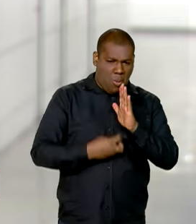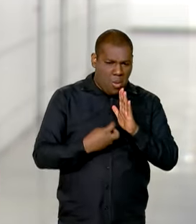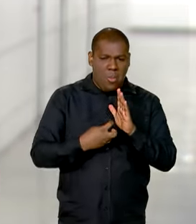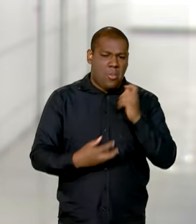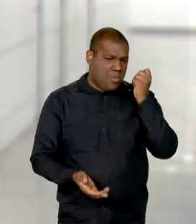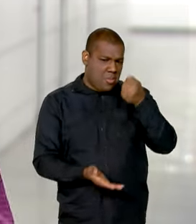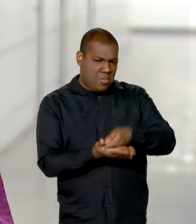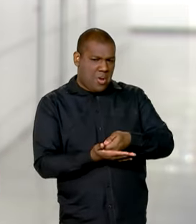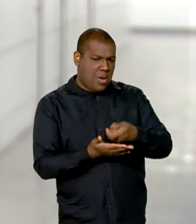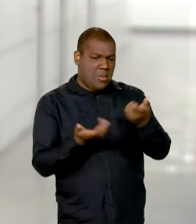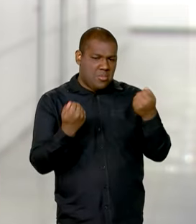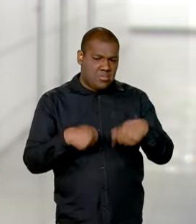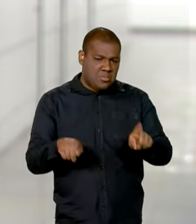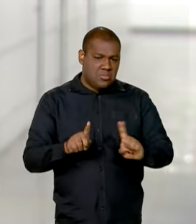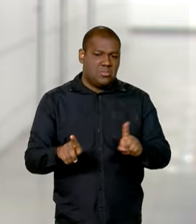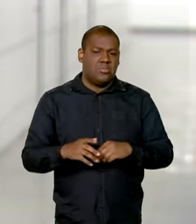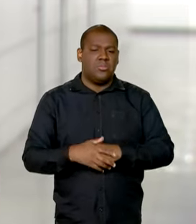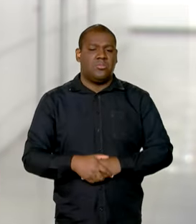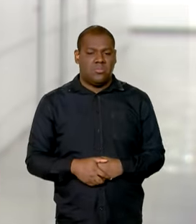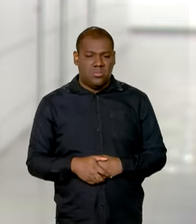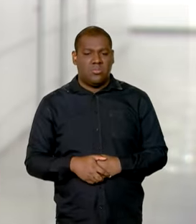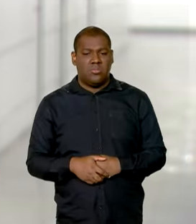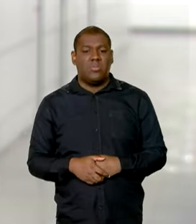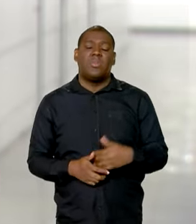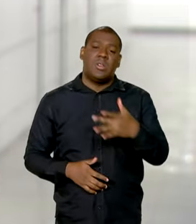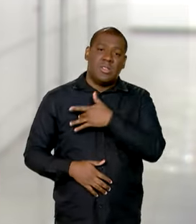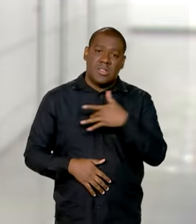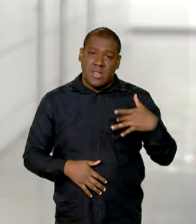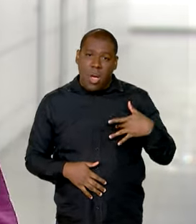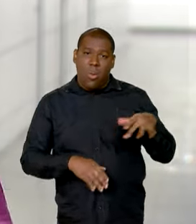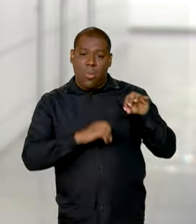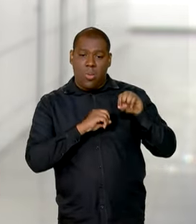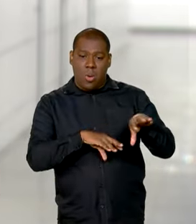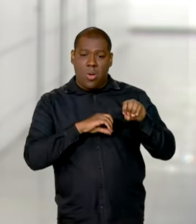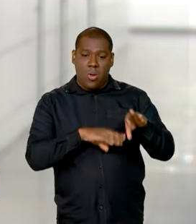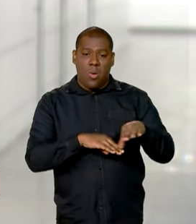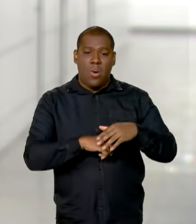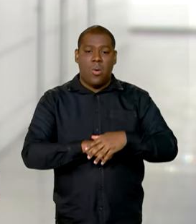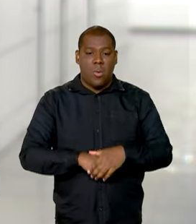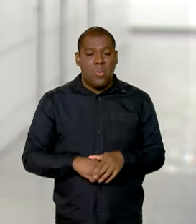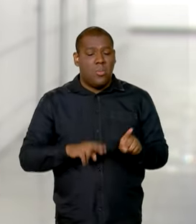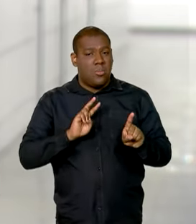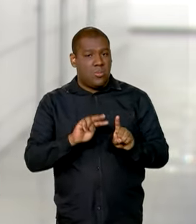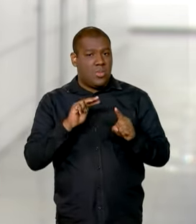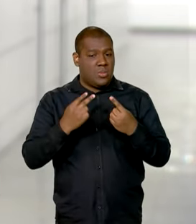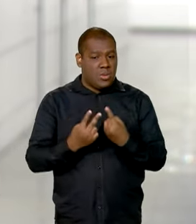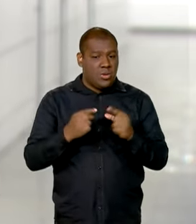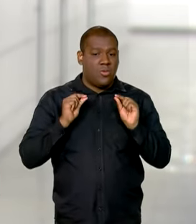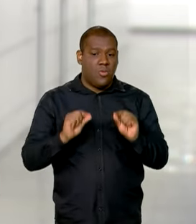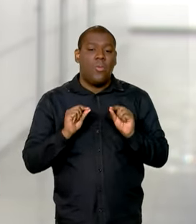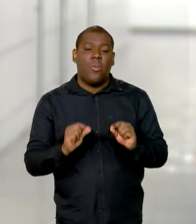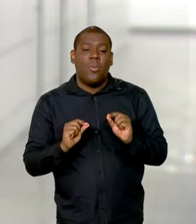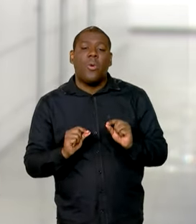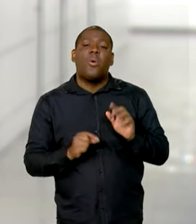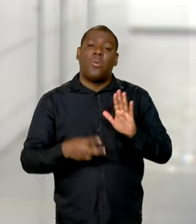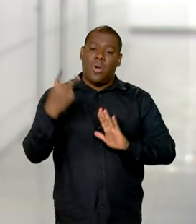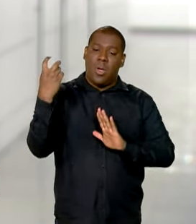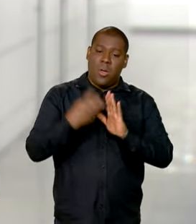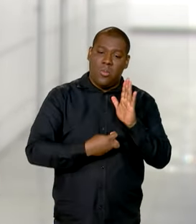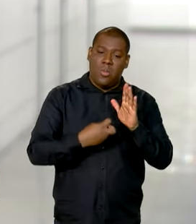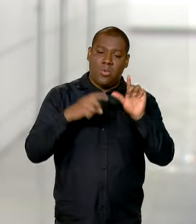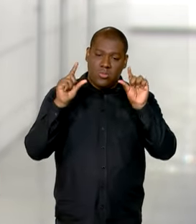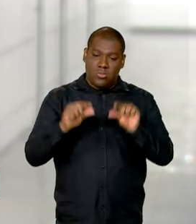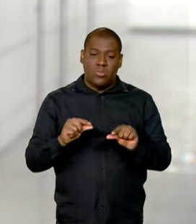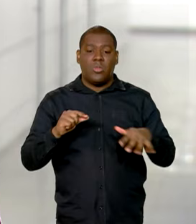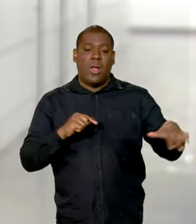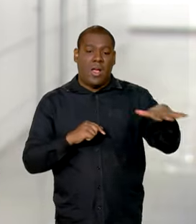tributos. É o caso da saúde e da educação, que tem uma previsão de impostos diferenciados. Na